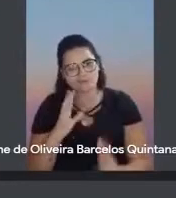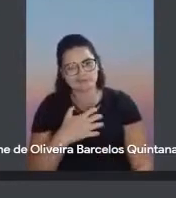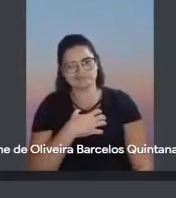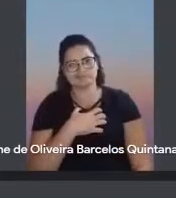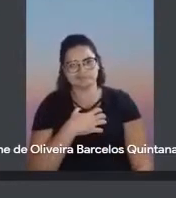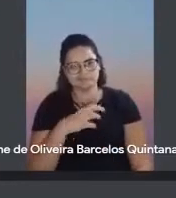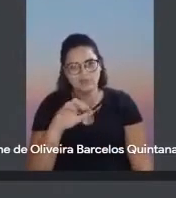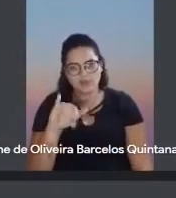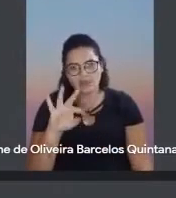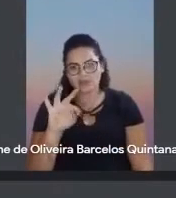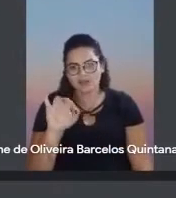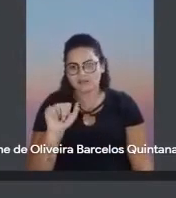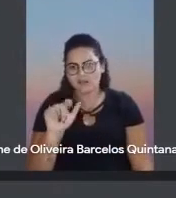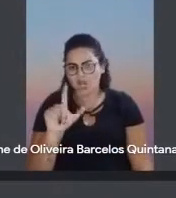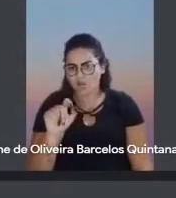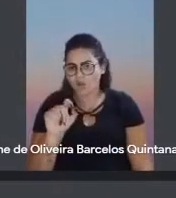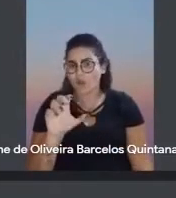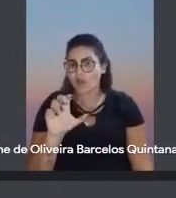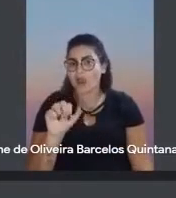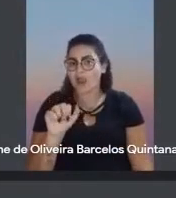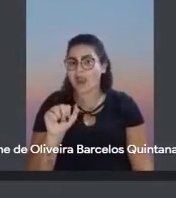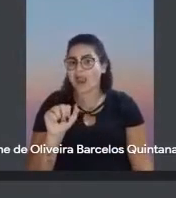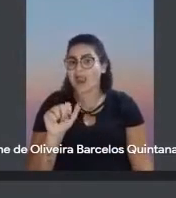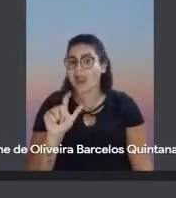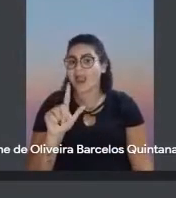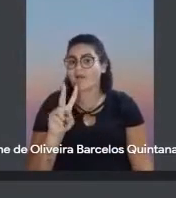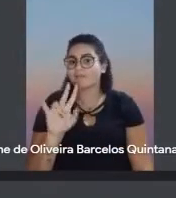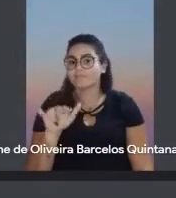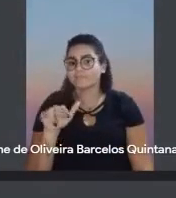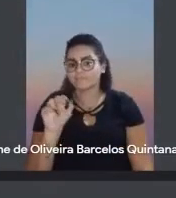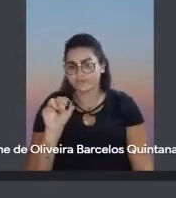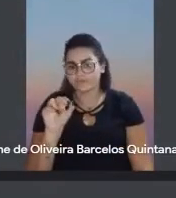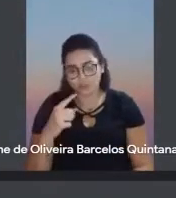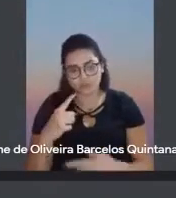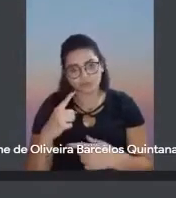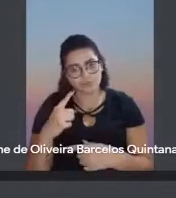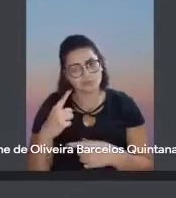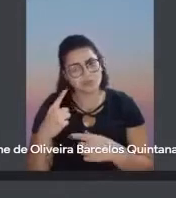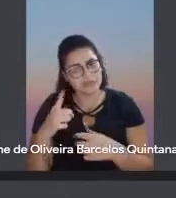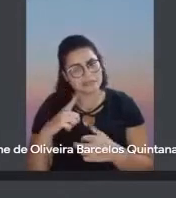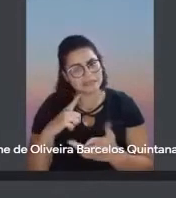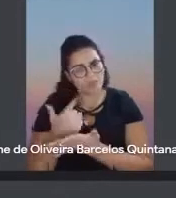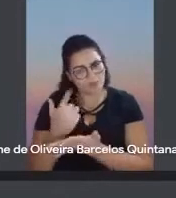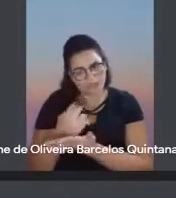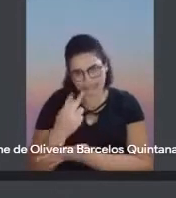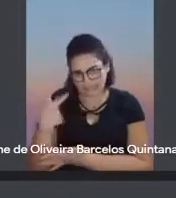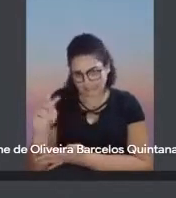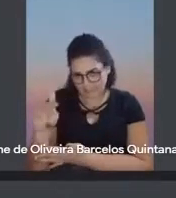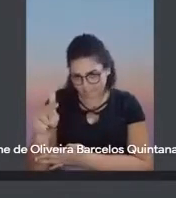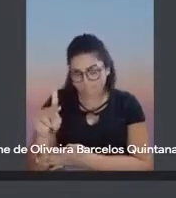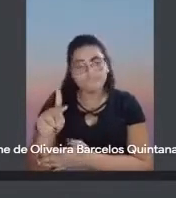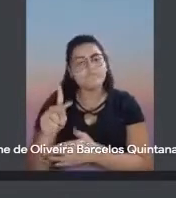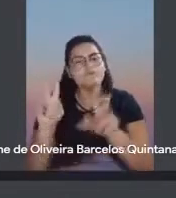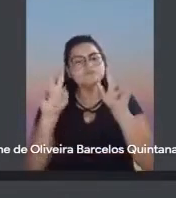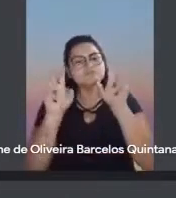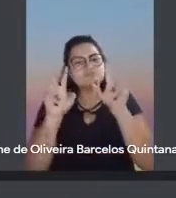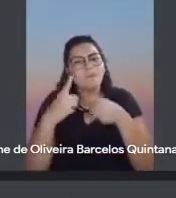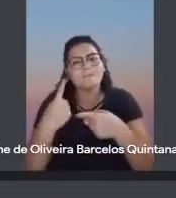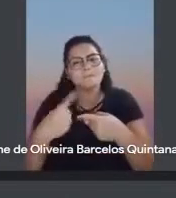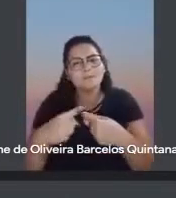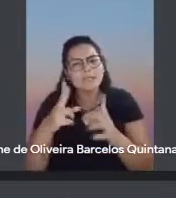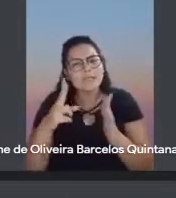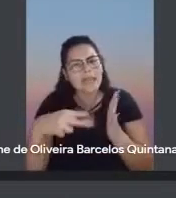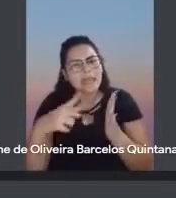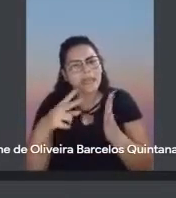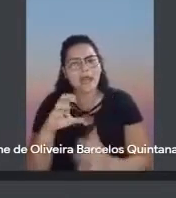Ítalo Calvino, que tem um livro chamado Por que Ler os Clássicos, né? E o Ítalo Calvino faz